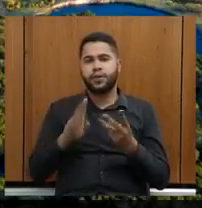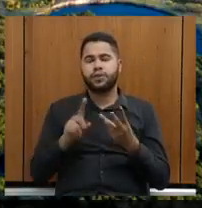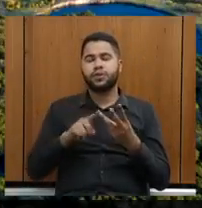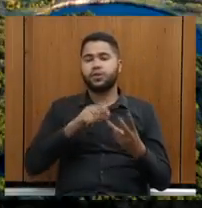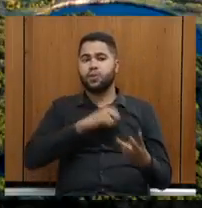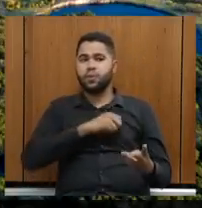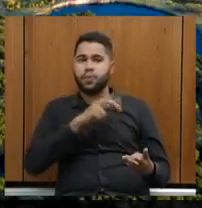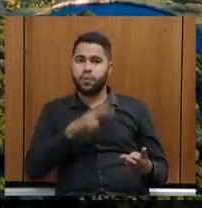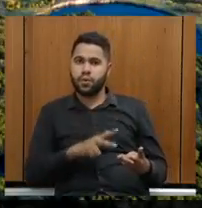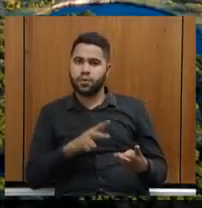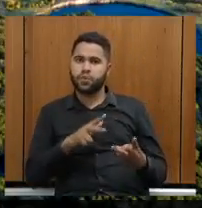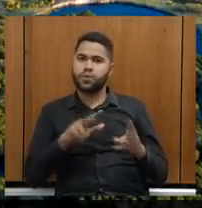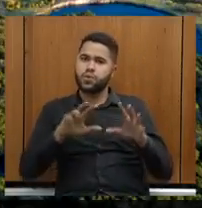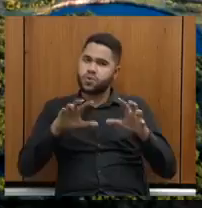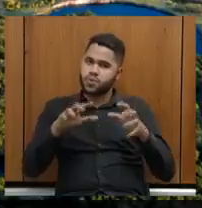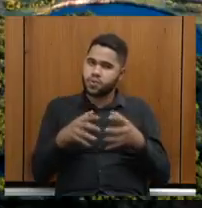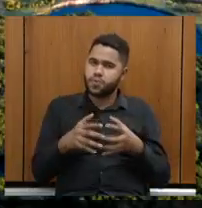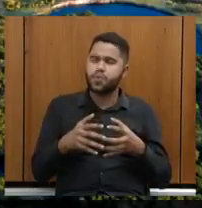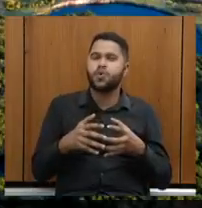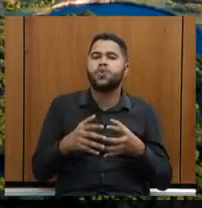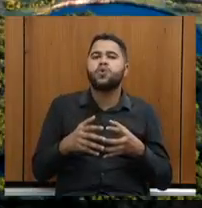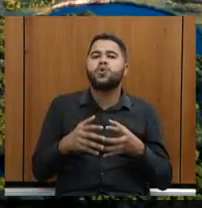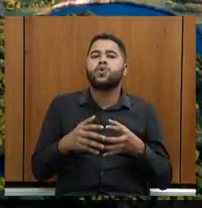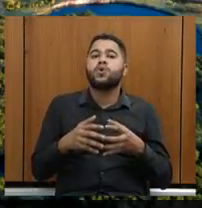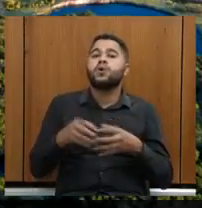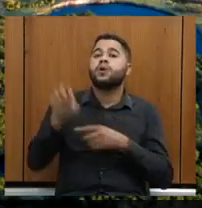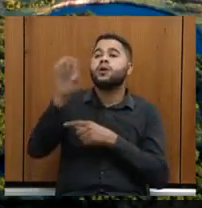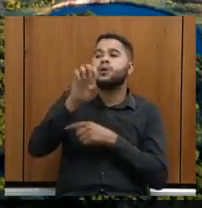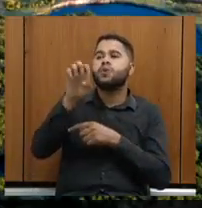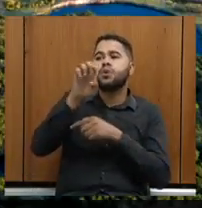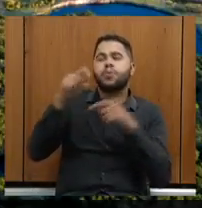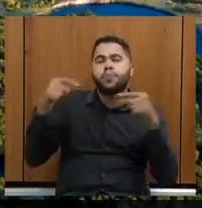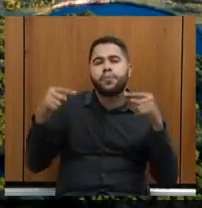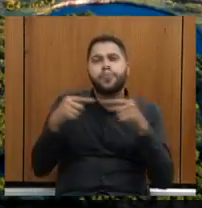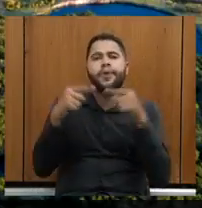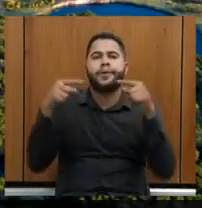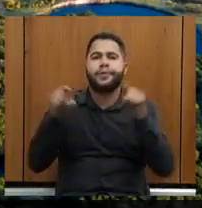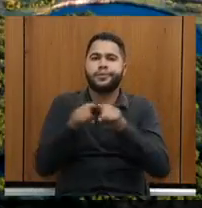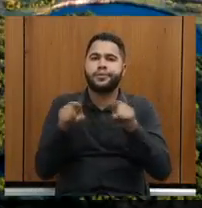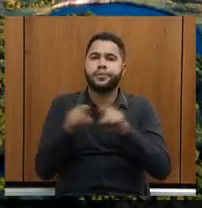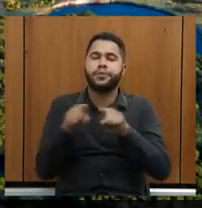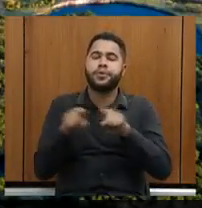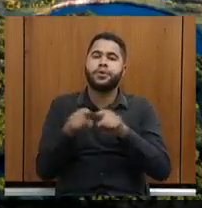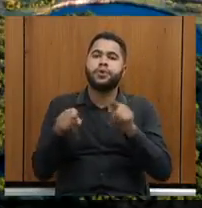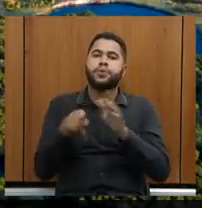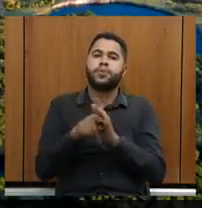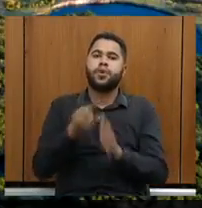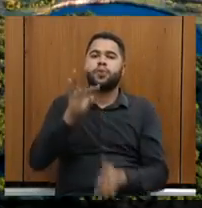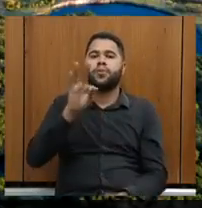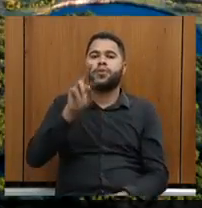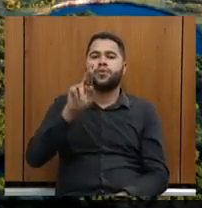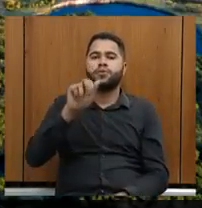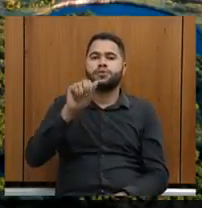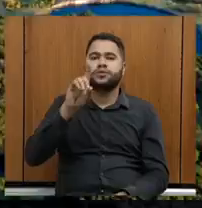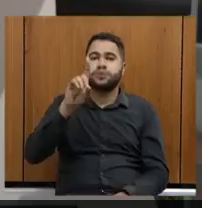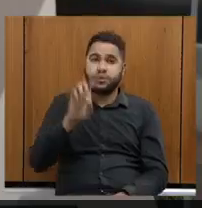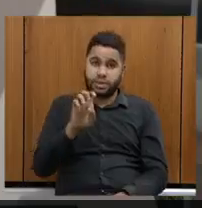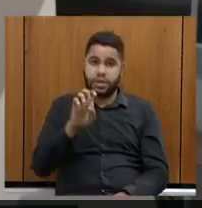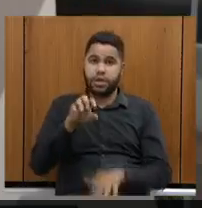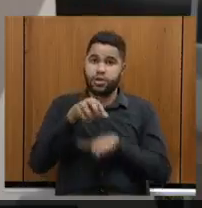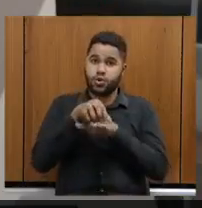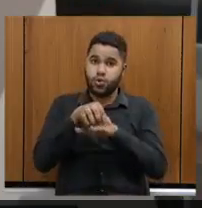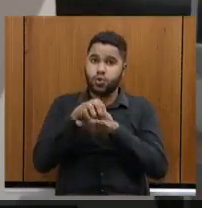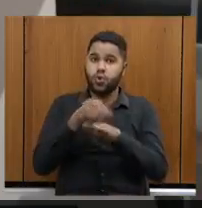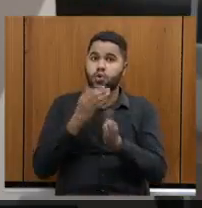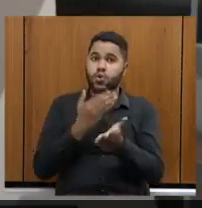para formação com nível europeu e de ponta para o trade turístico. Devemos começar agora na